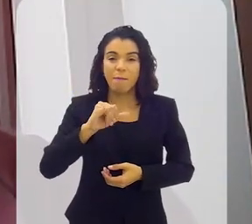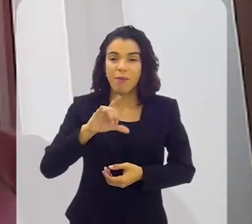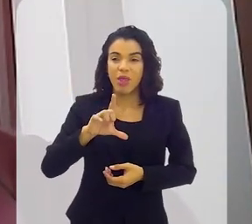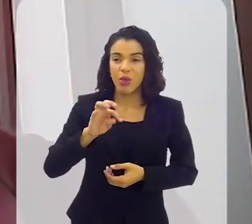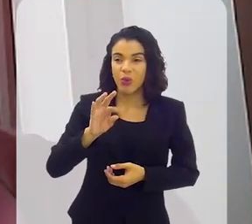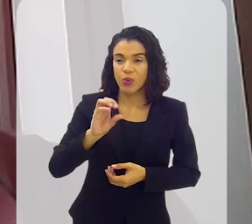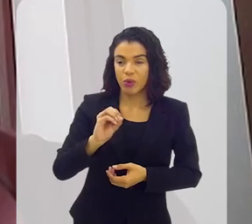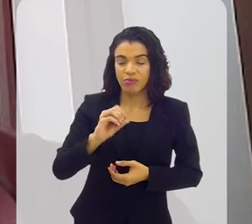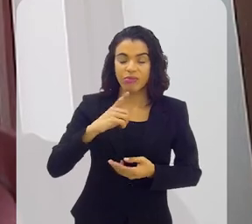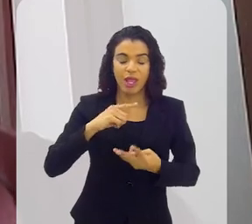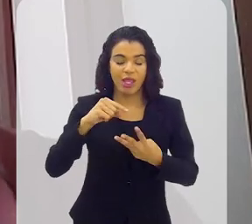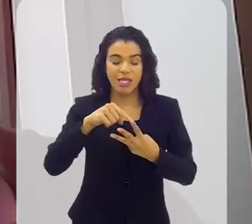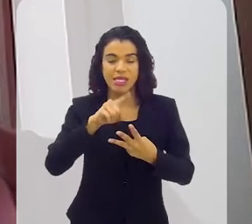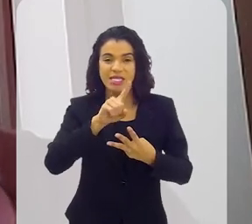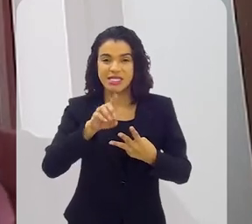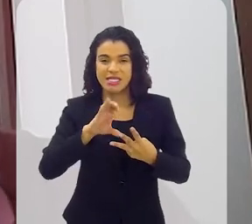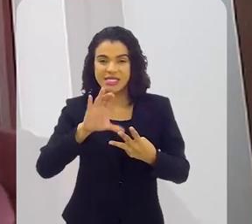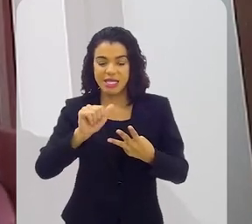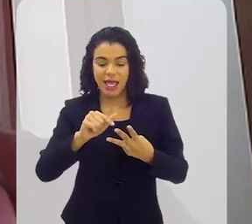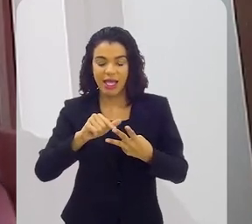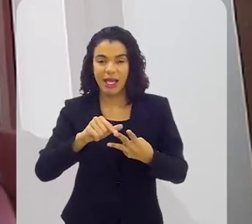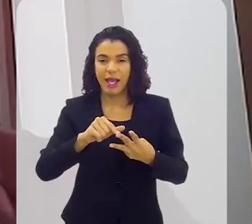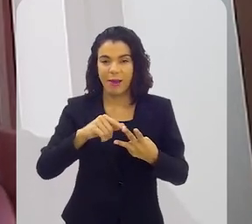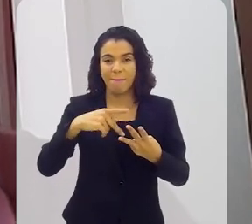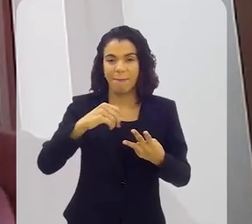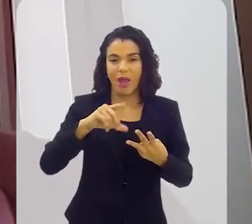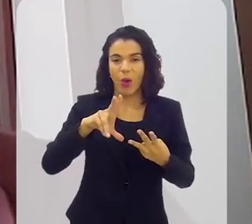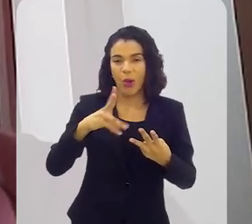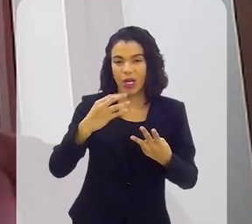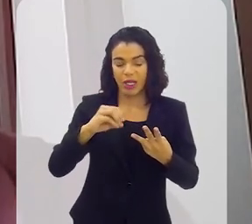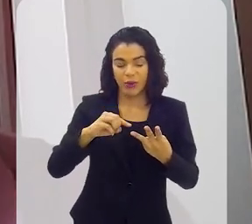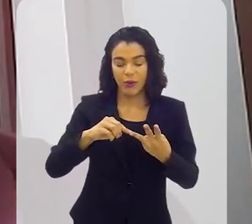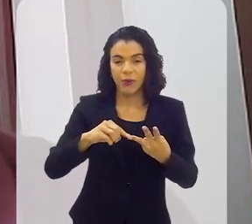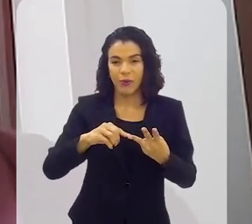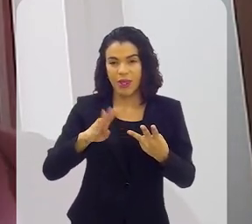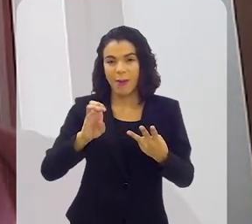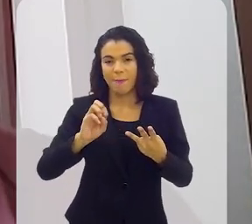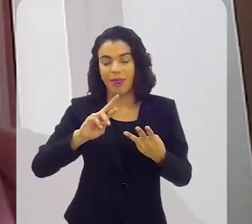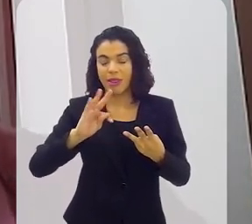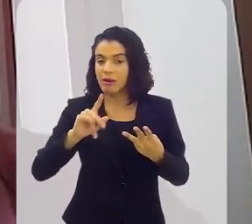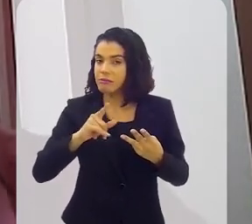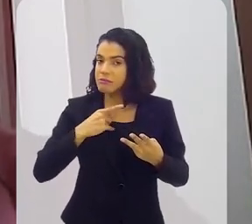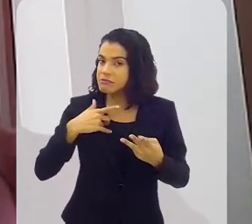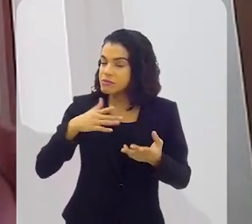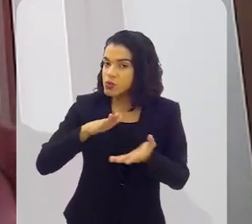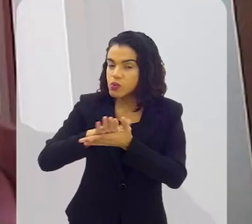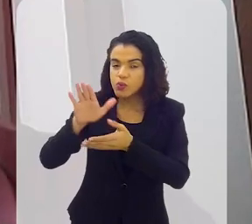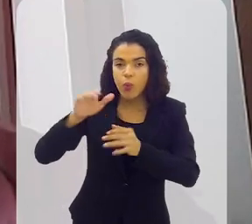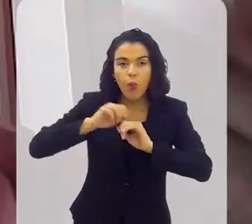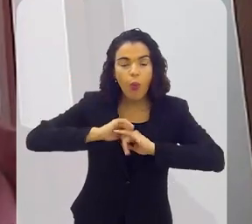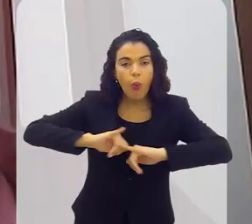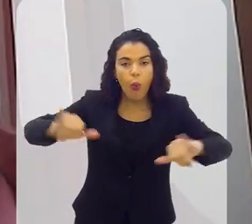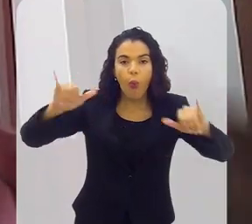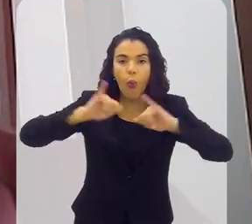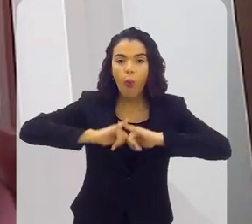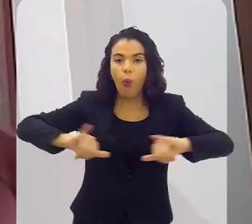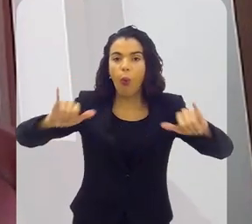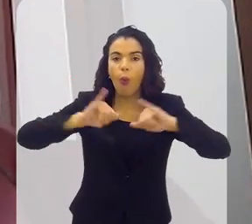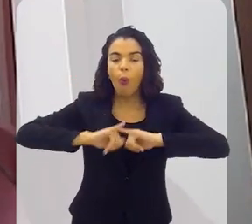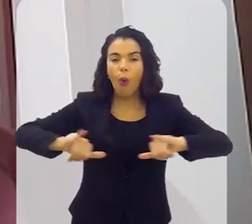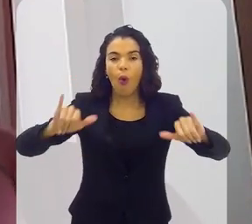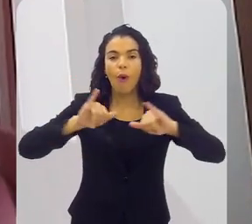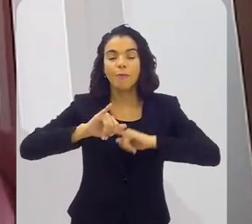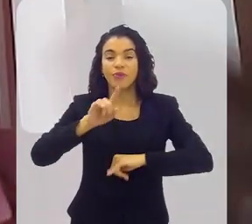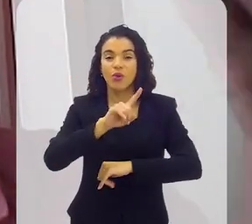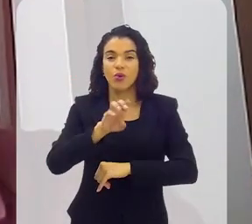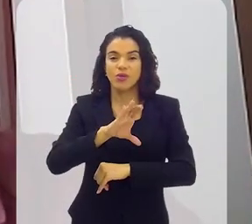tem o Zeca Pagodinha, Juvelina, Mauro Diniz, Pedrinho da Flor e Elane Machado. Um disco que estourou. E no ano seguinte o Zeca foi